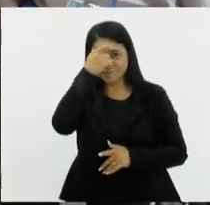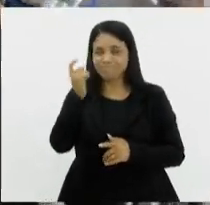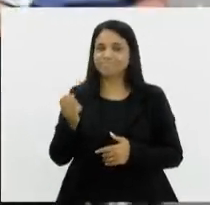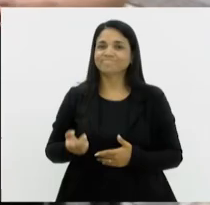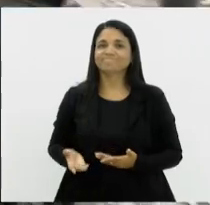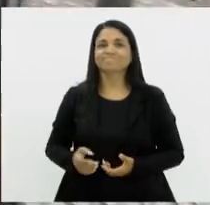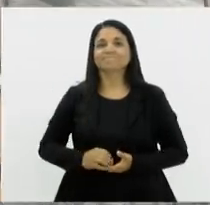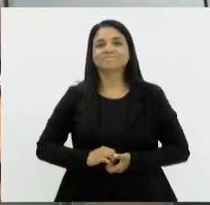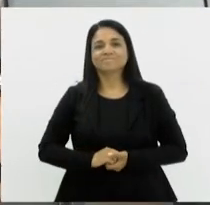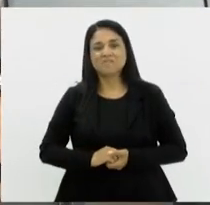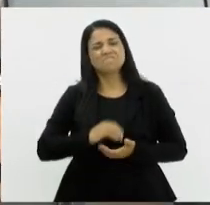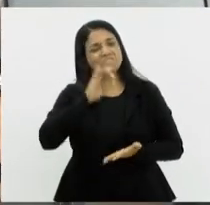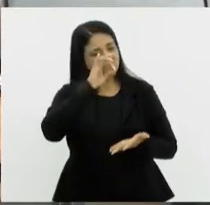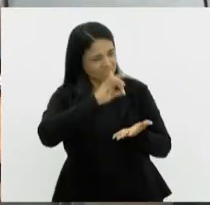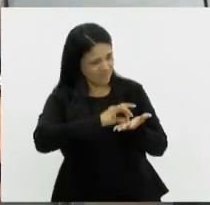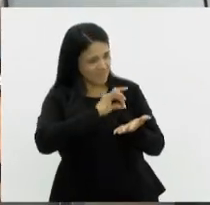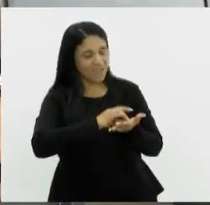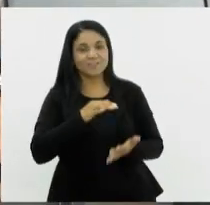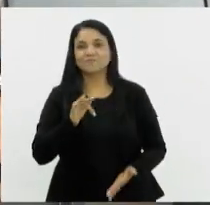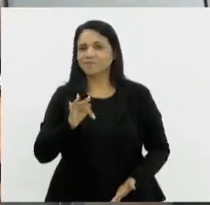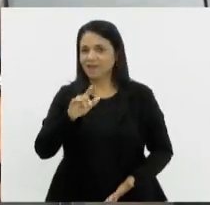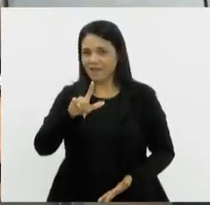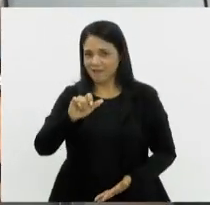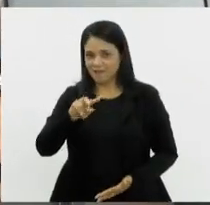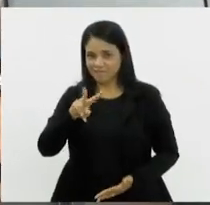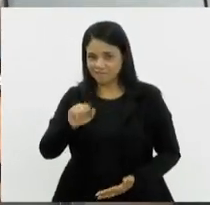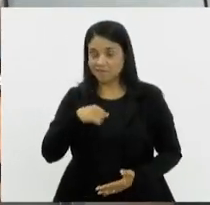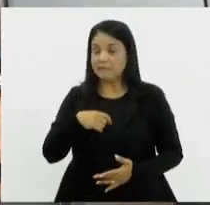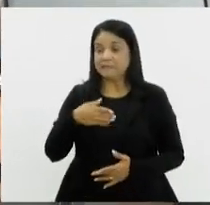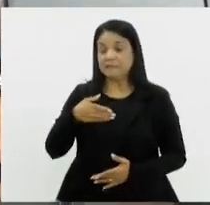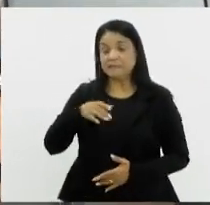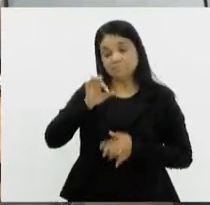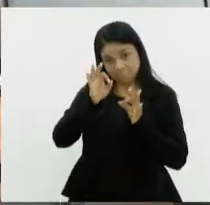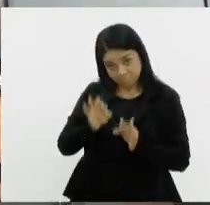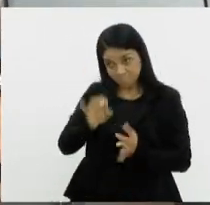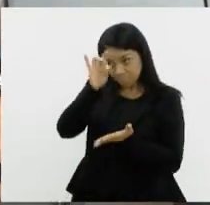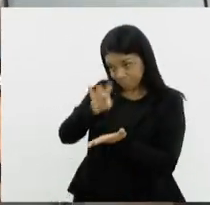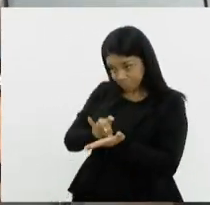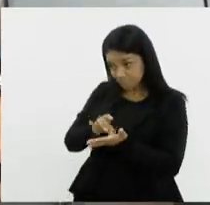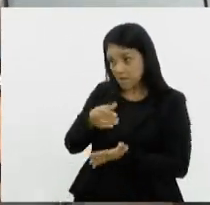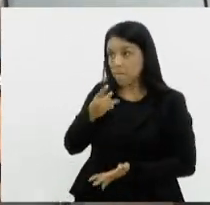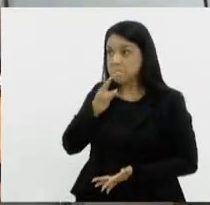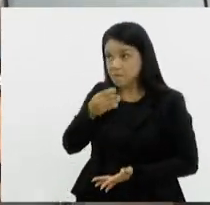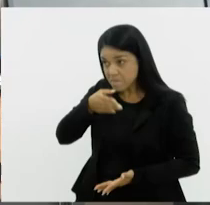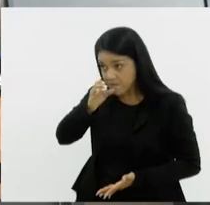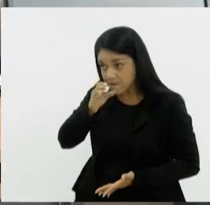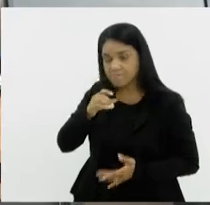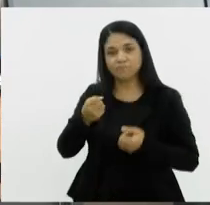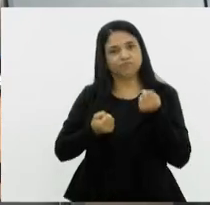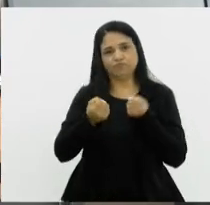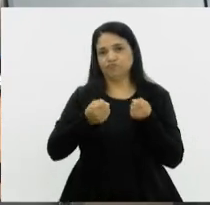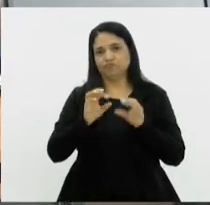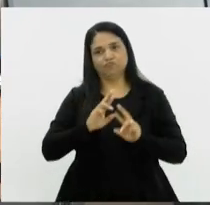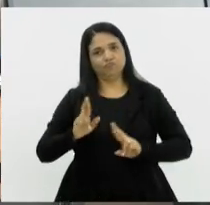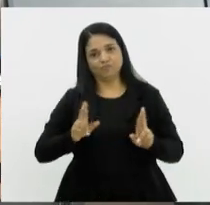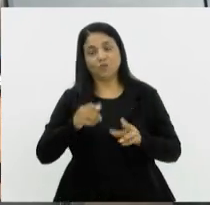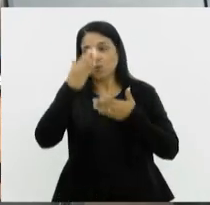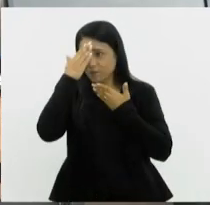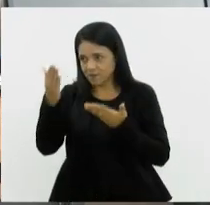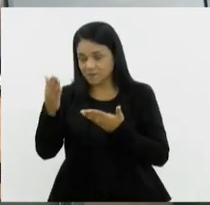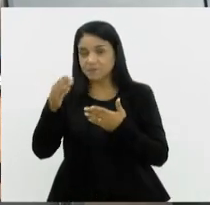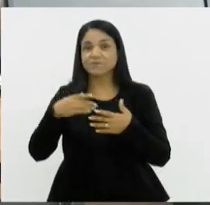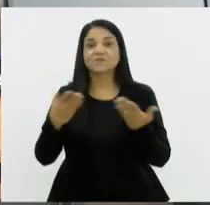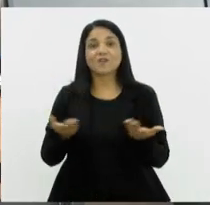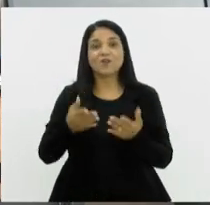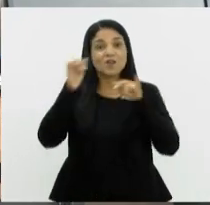estúdio. É verdade, Flávia, é aquela velha máxima, se beber, não dirija, né? Muito obrigado. E vamos ao nosso